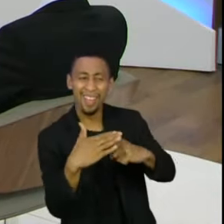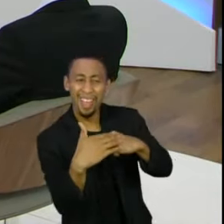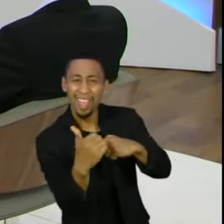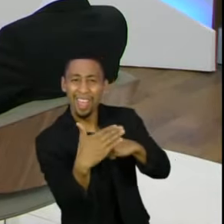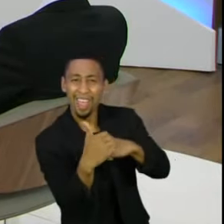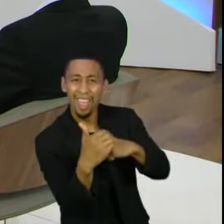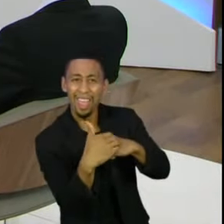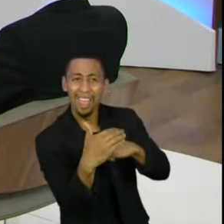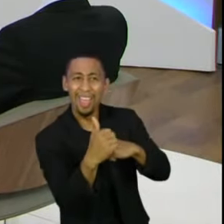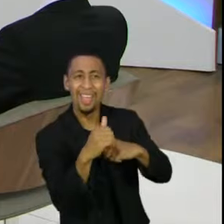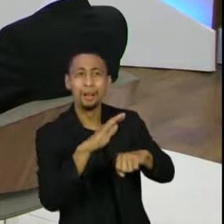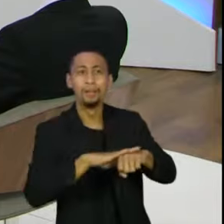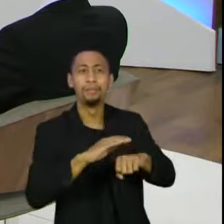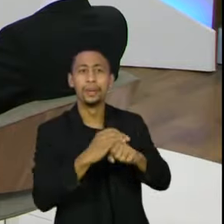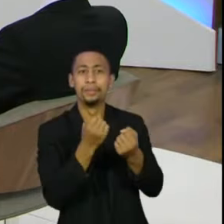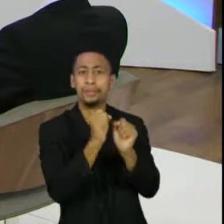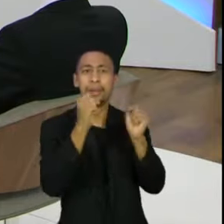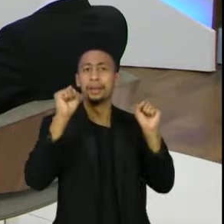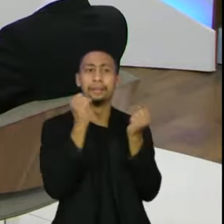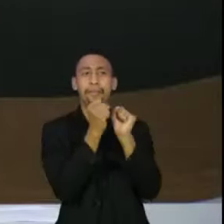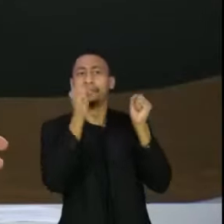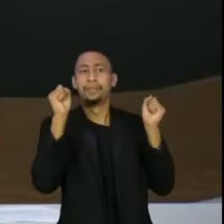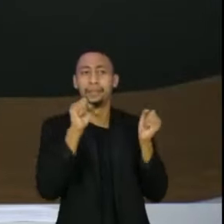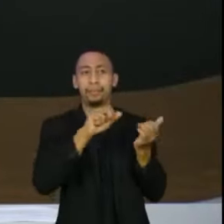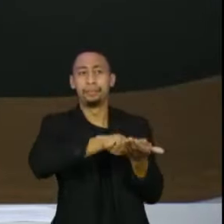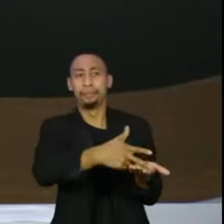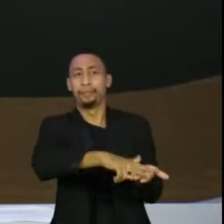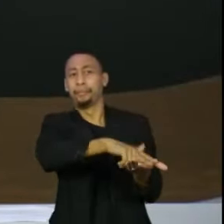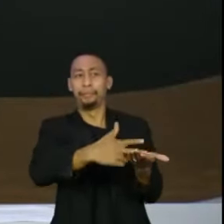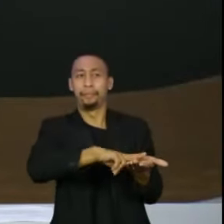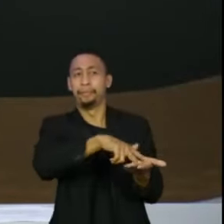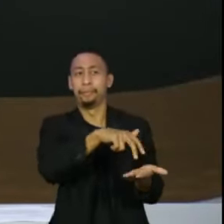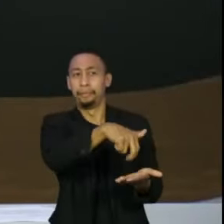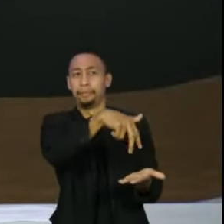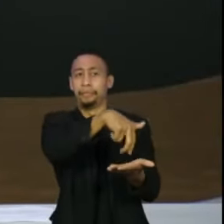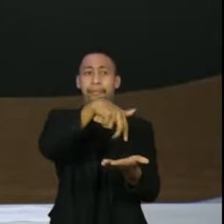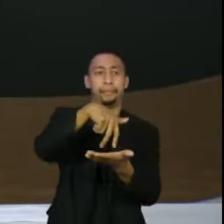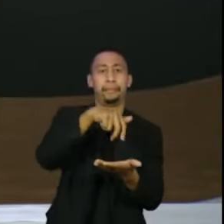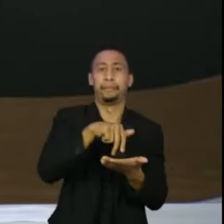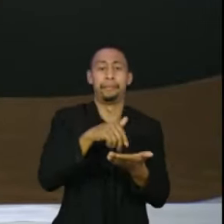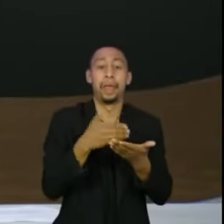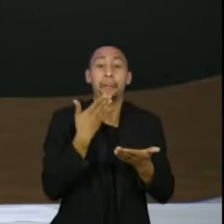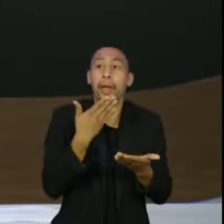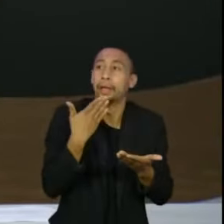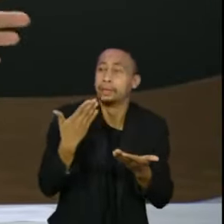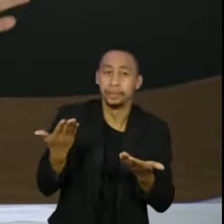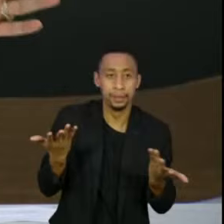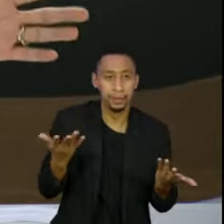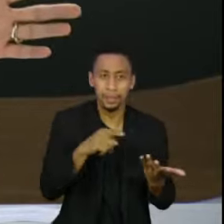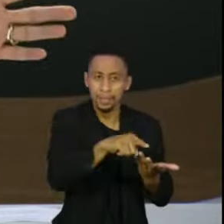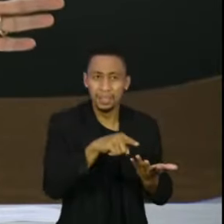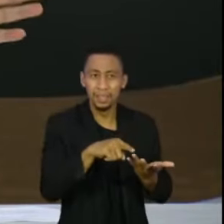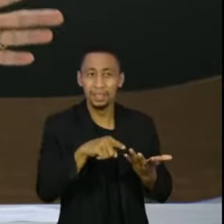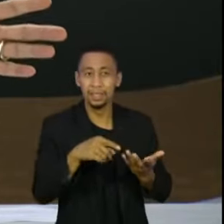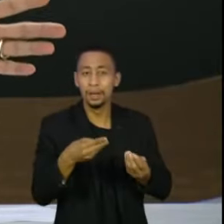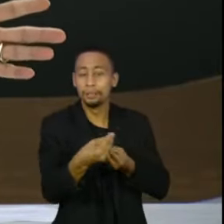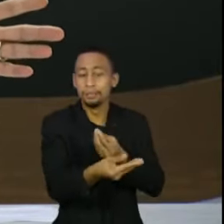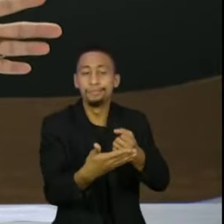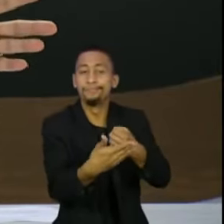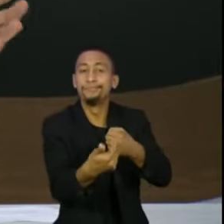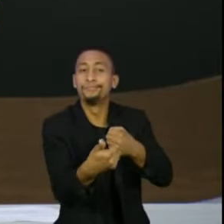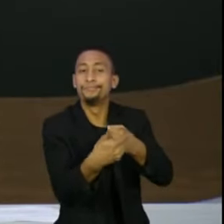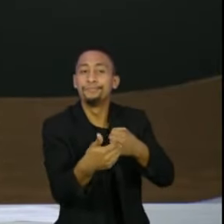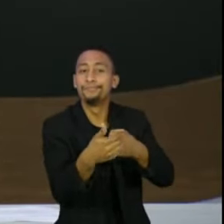birra que você acaba deixando passar aquilo que ela está pedindo e que não tem nenhuma razão de ser só para ela parar de